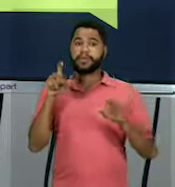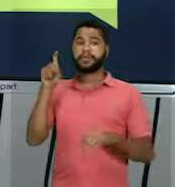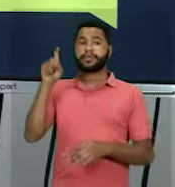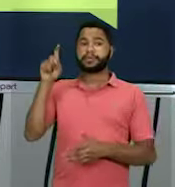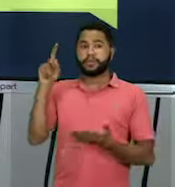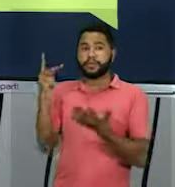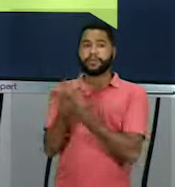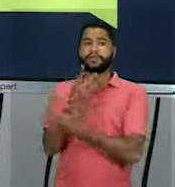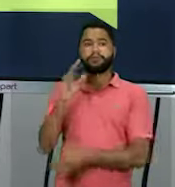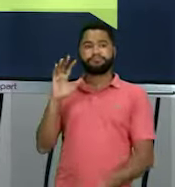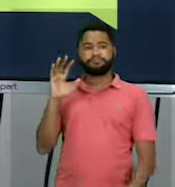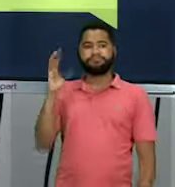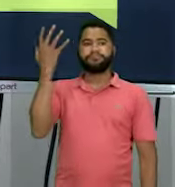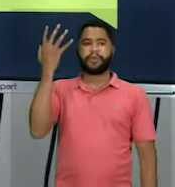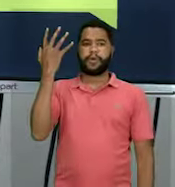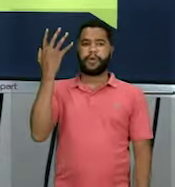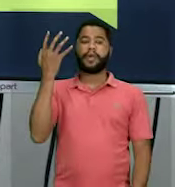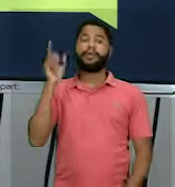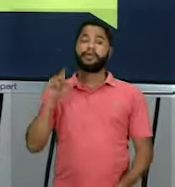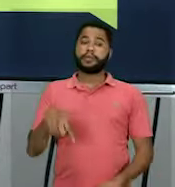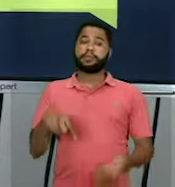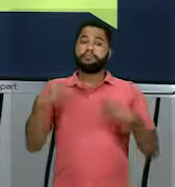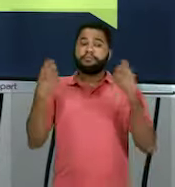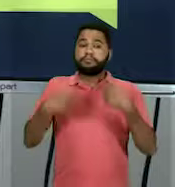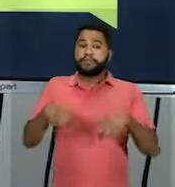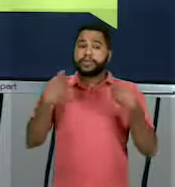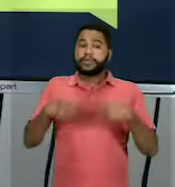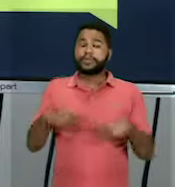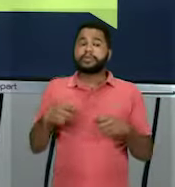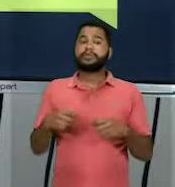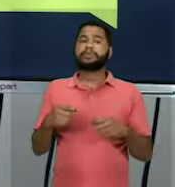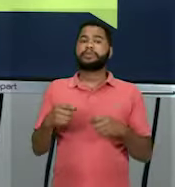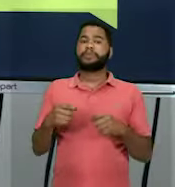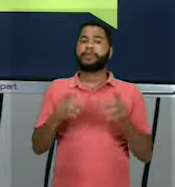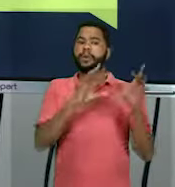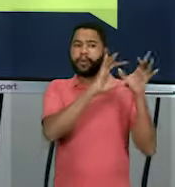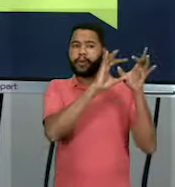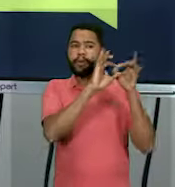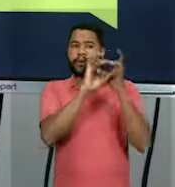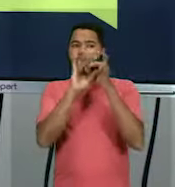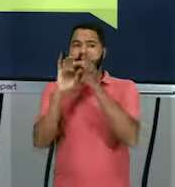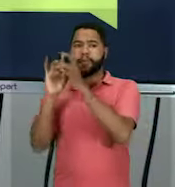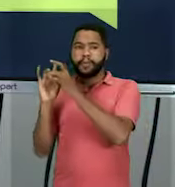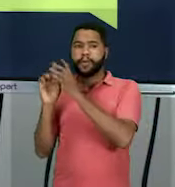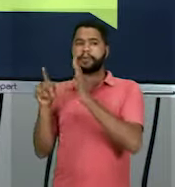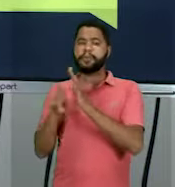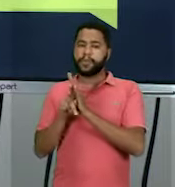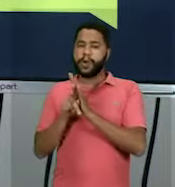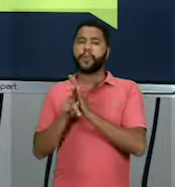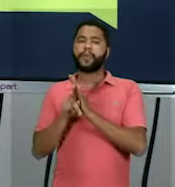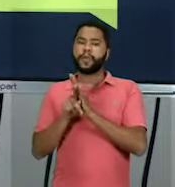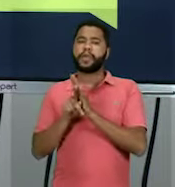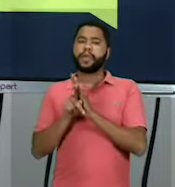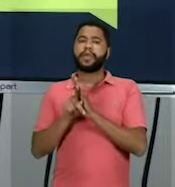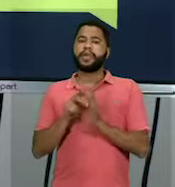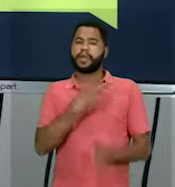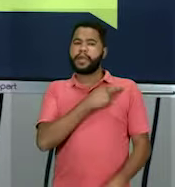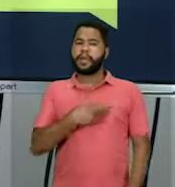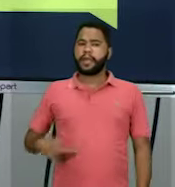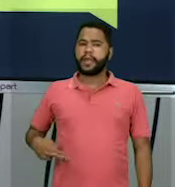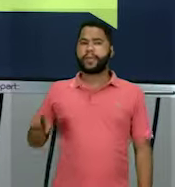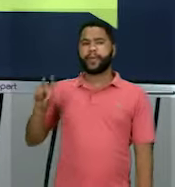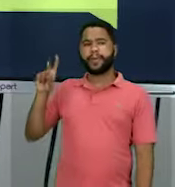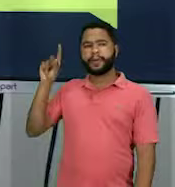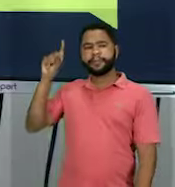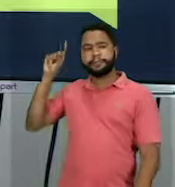compreender a chegada do Vargas, é preciso voltar aí nesse contexto, né, de República Velha, finalzinho da República,